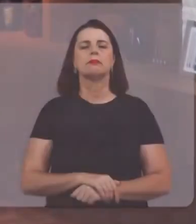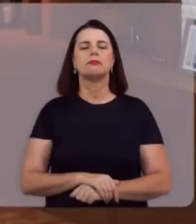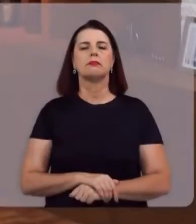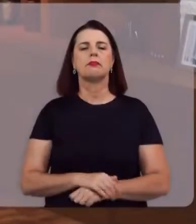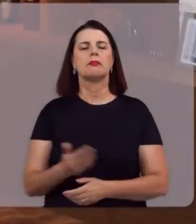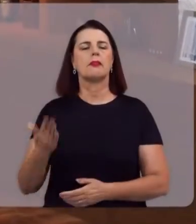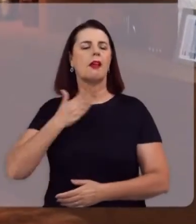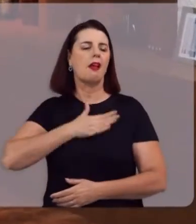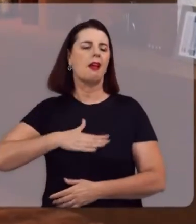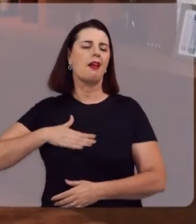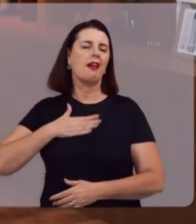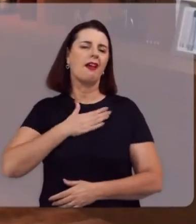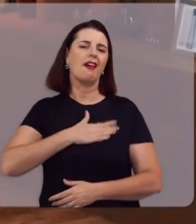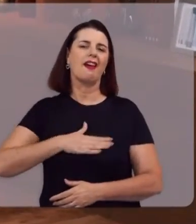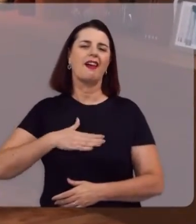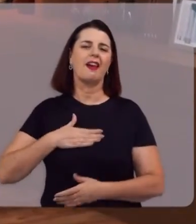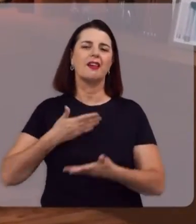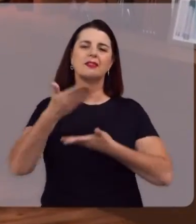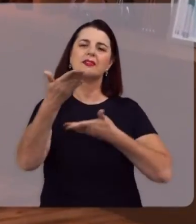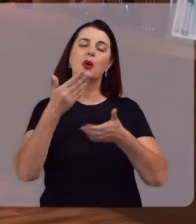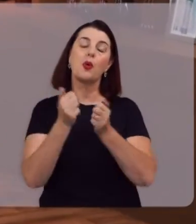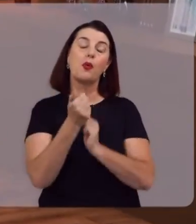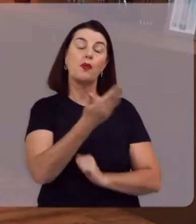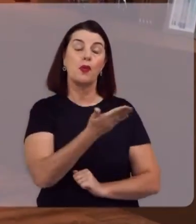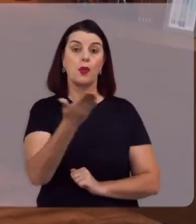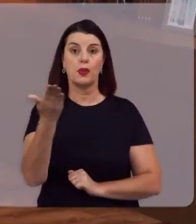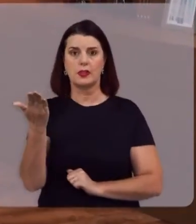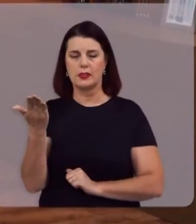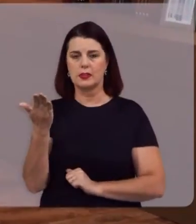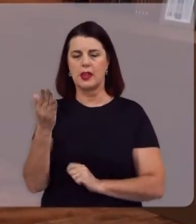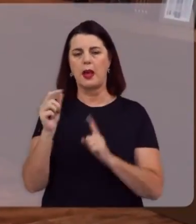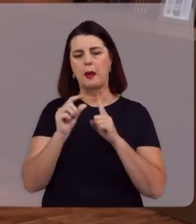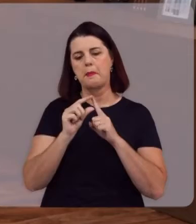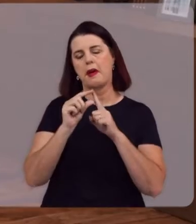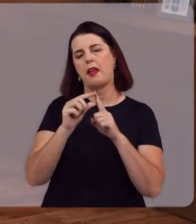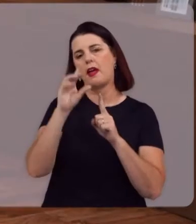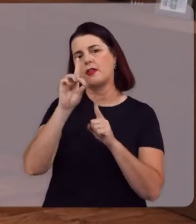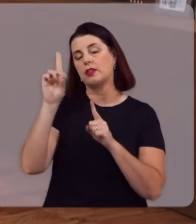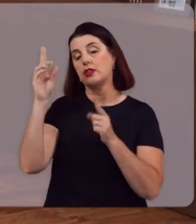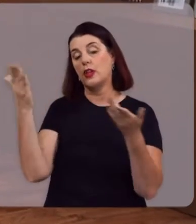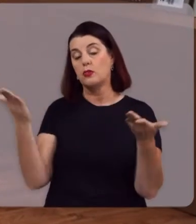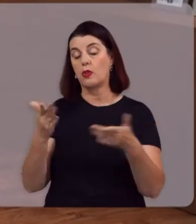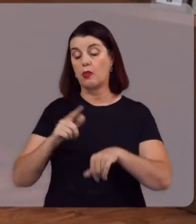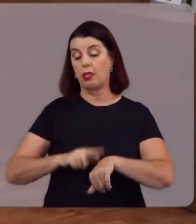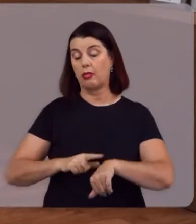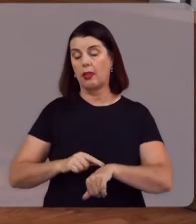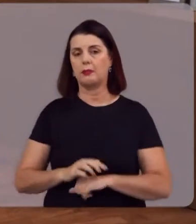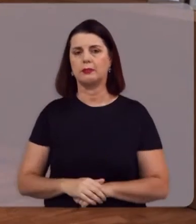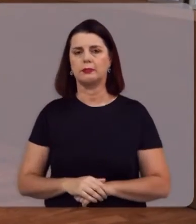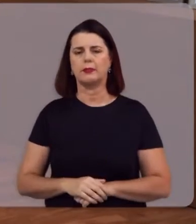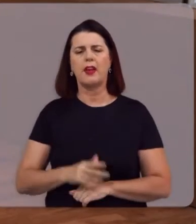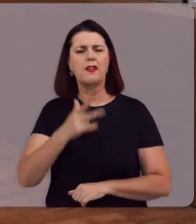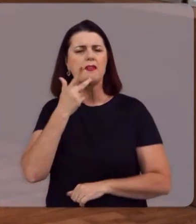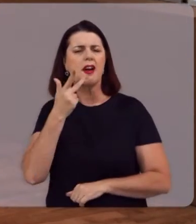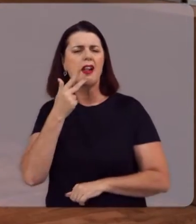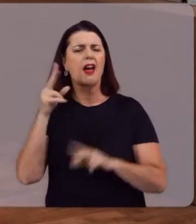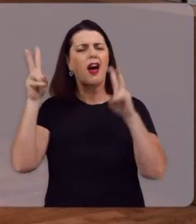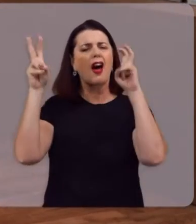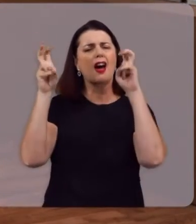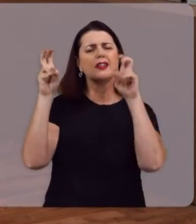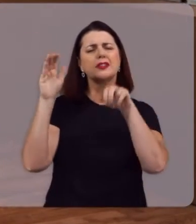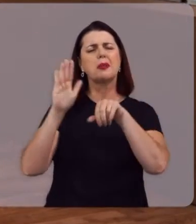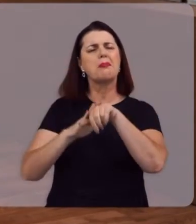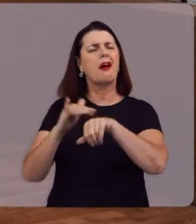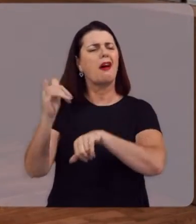É um grande privilégio partilhar com você A palavra de Deus neste momento Tratando de um